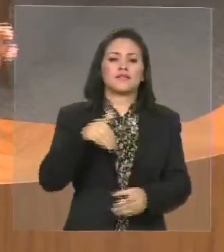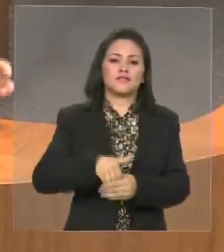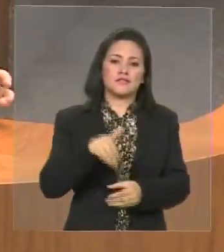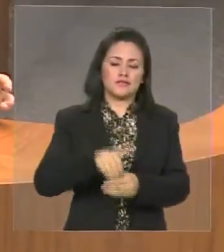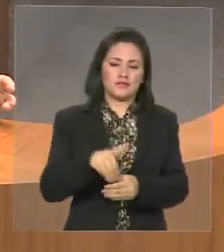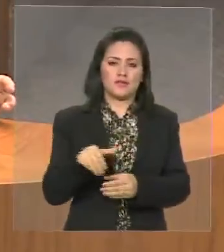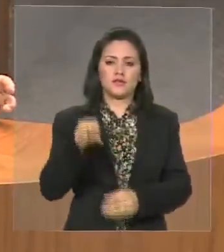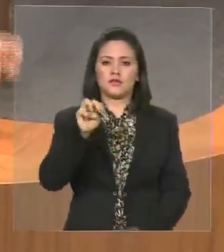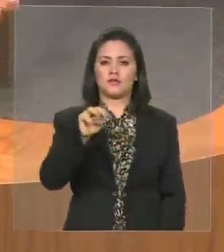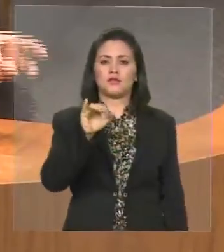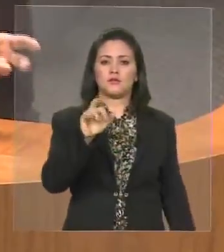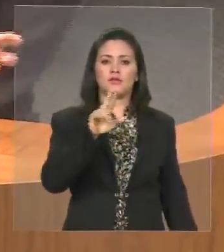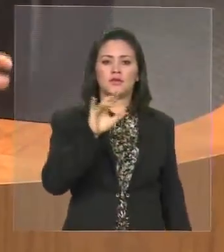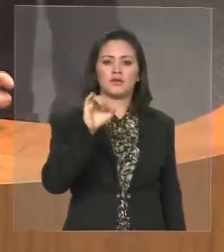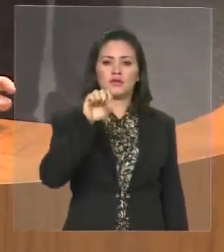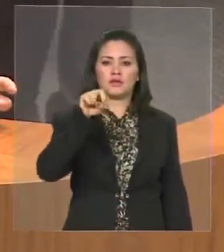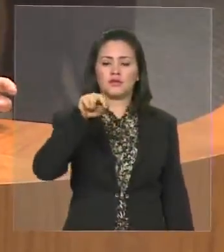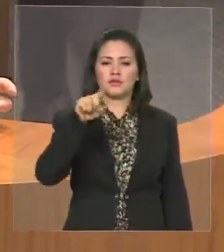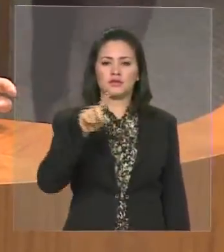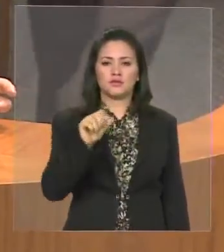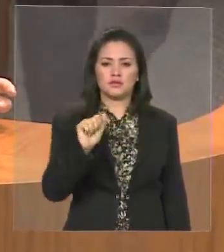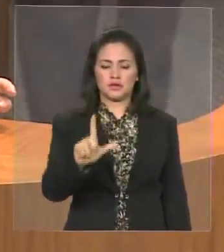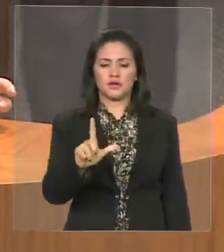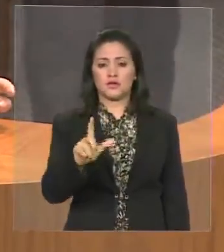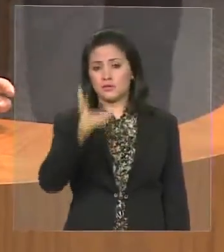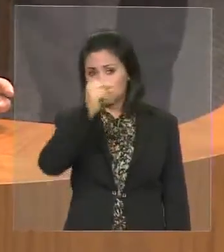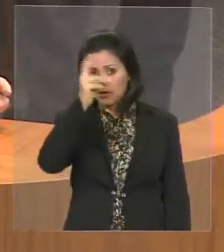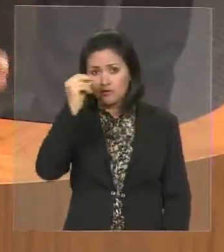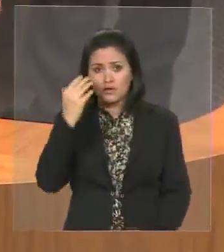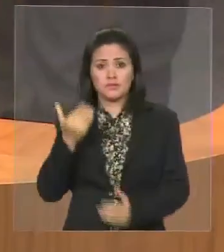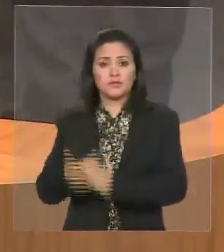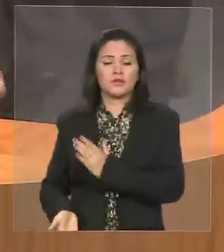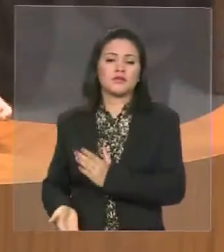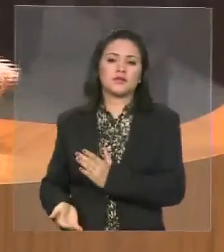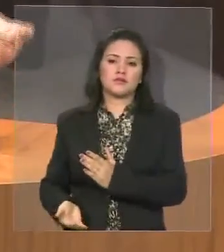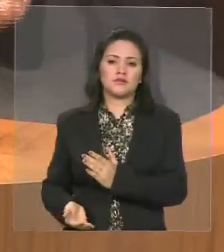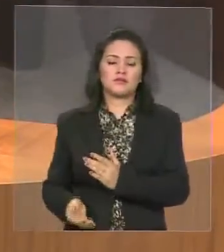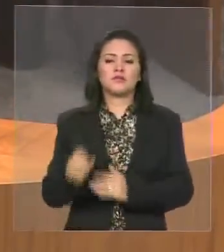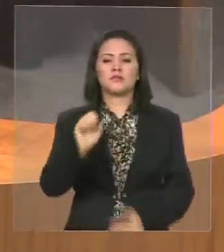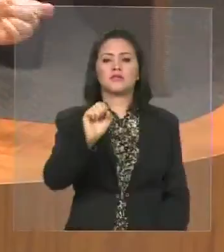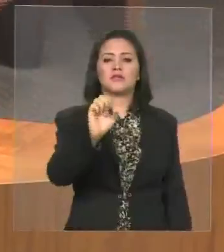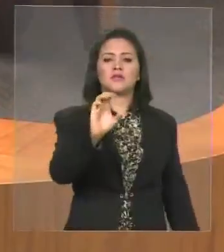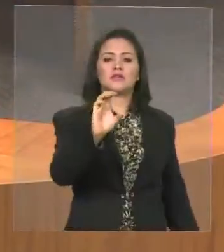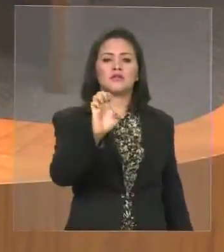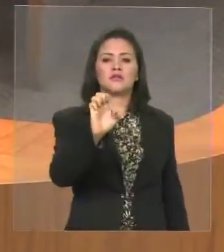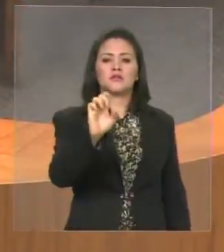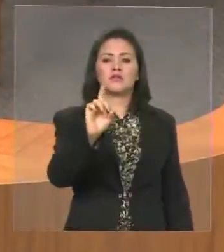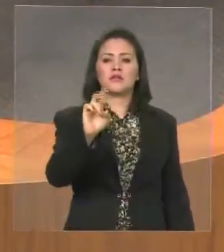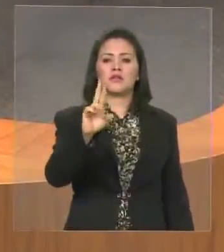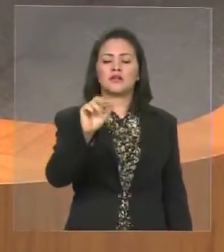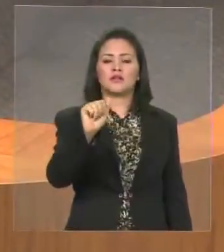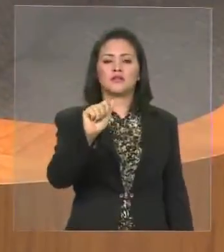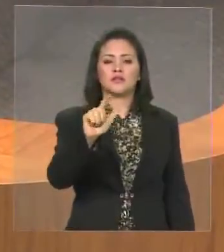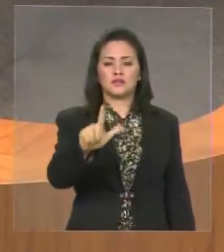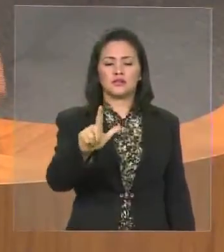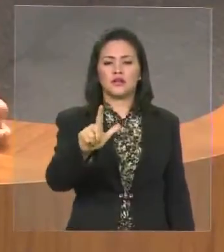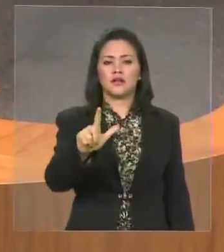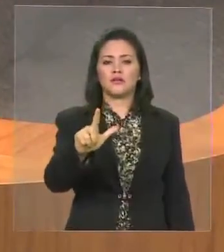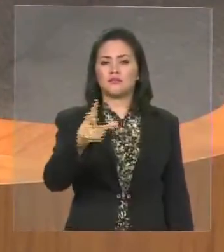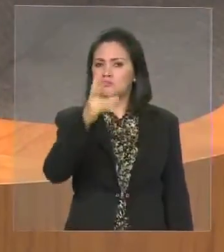Mirizal, o prefeito perdeu a eleição, Sadral, o prefeito perdeu a eleição,